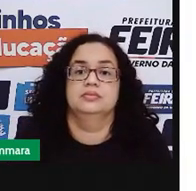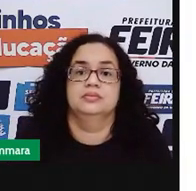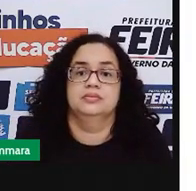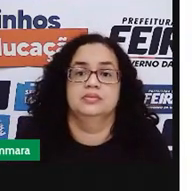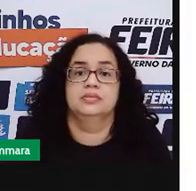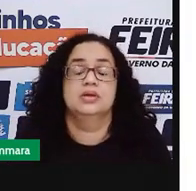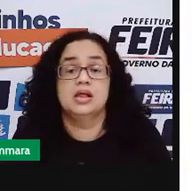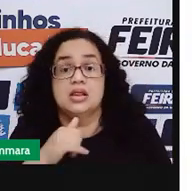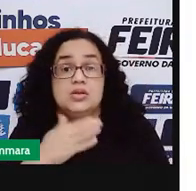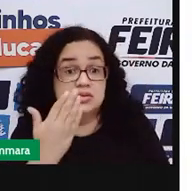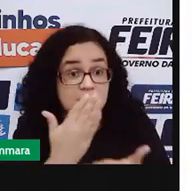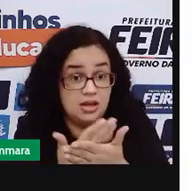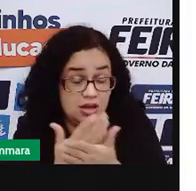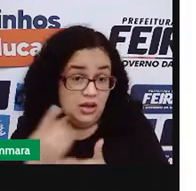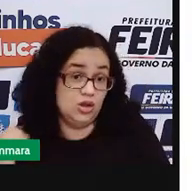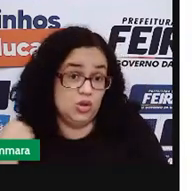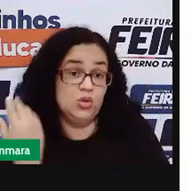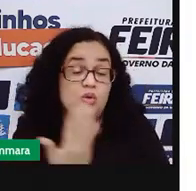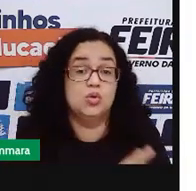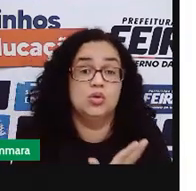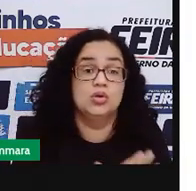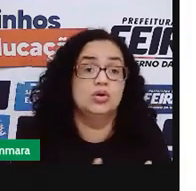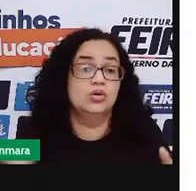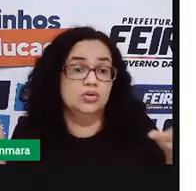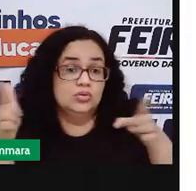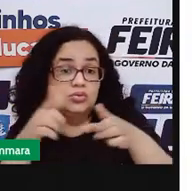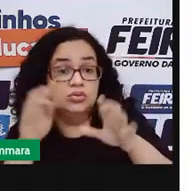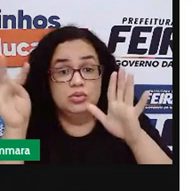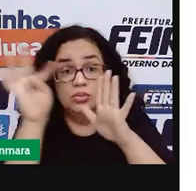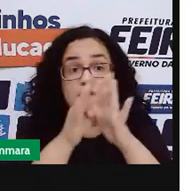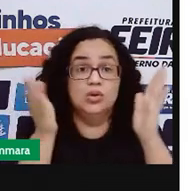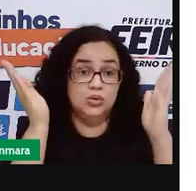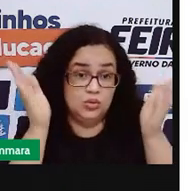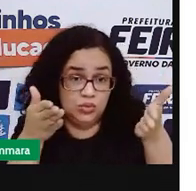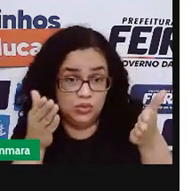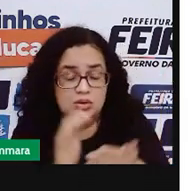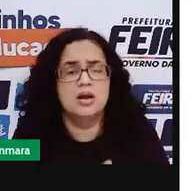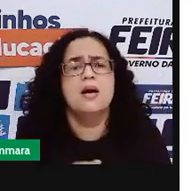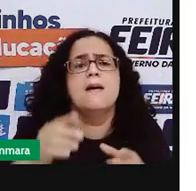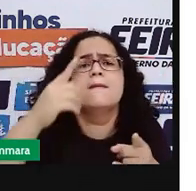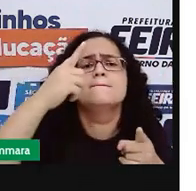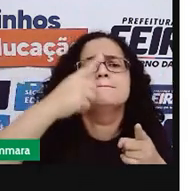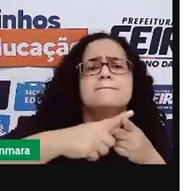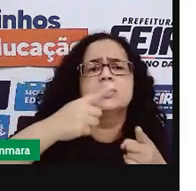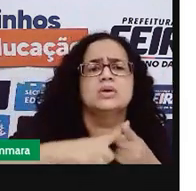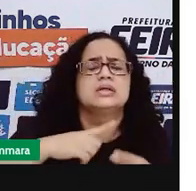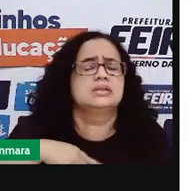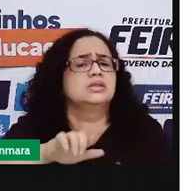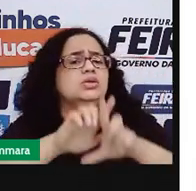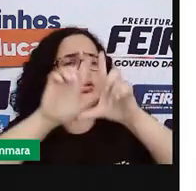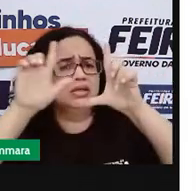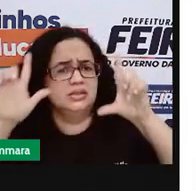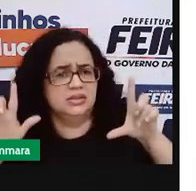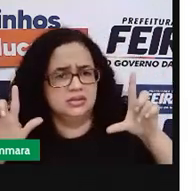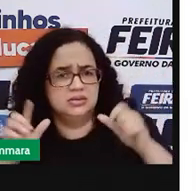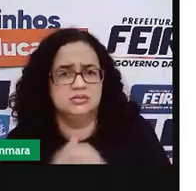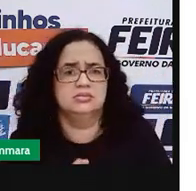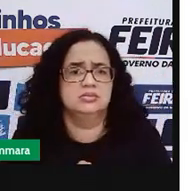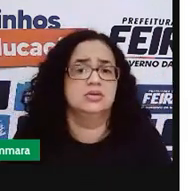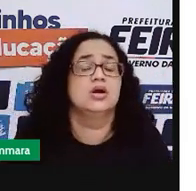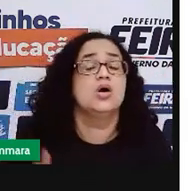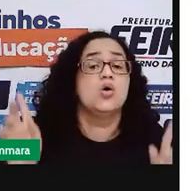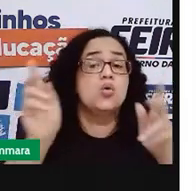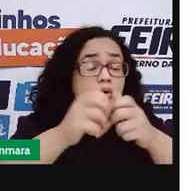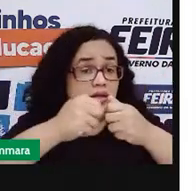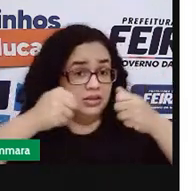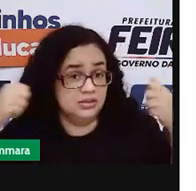A nossa aula todinha foi sobre isso. O que que tem no cartaz? O